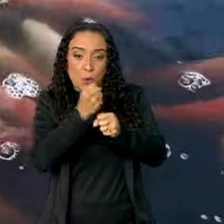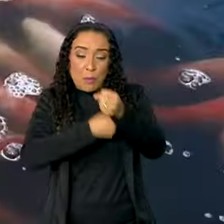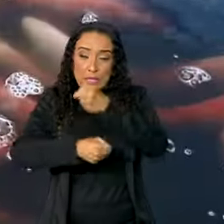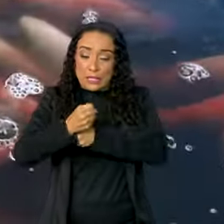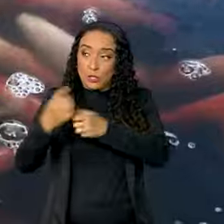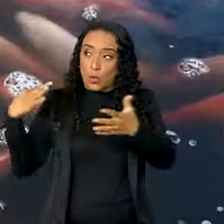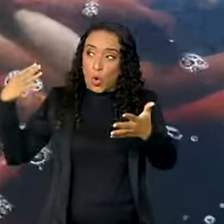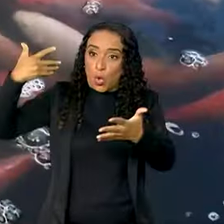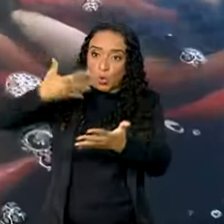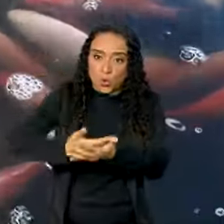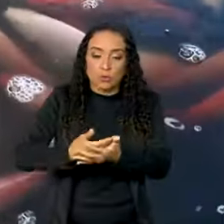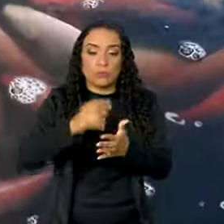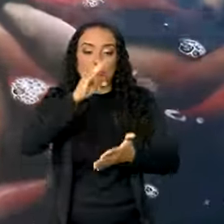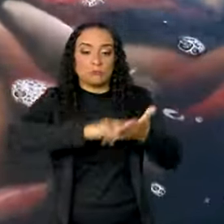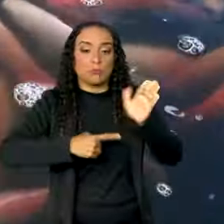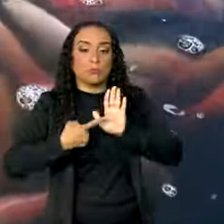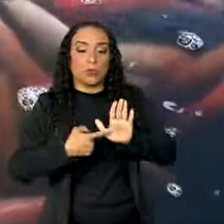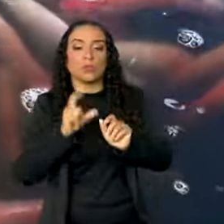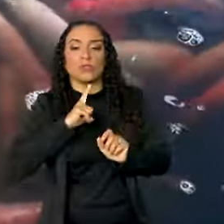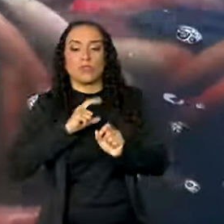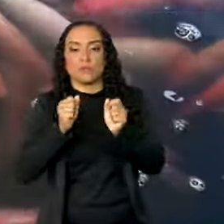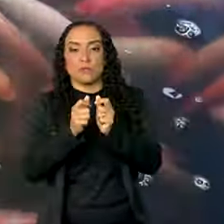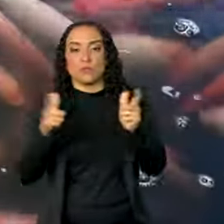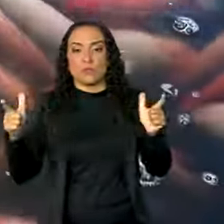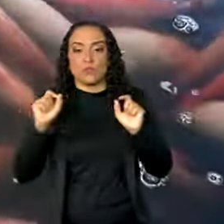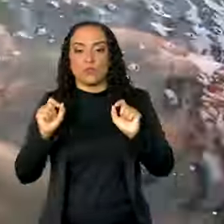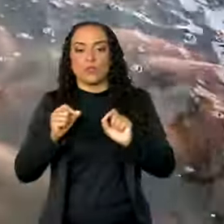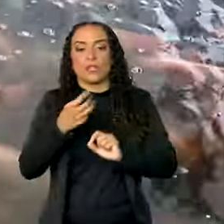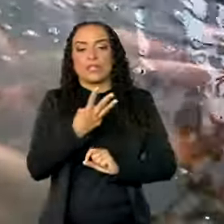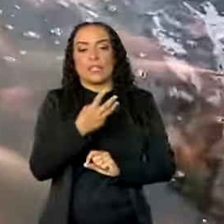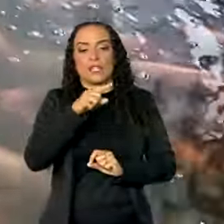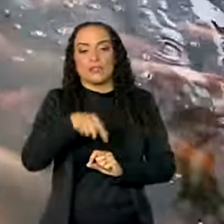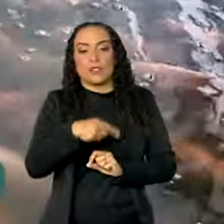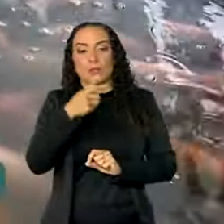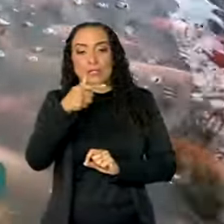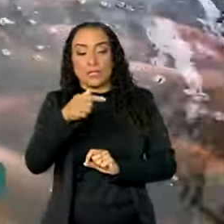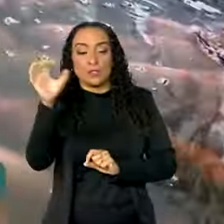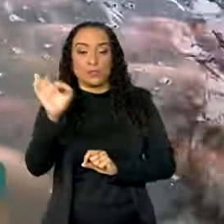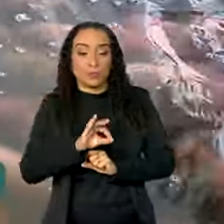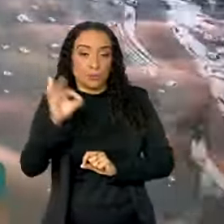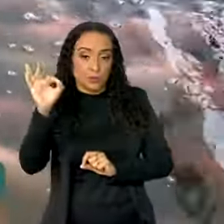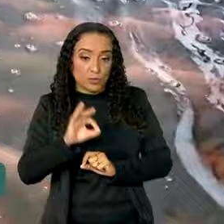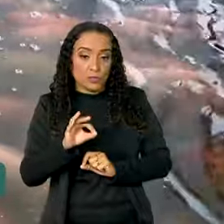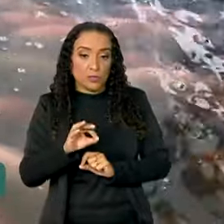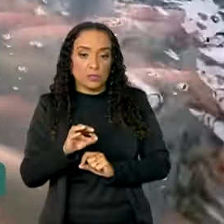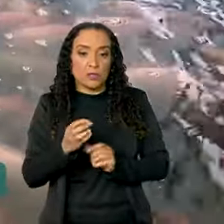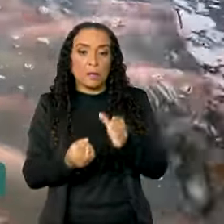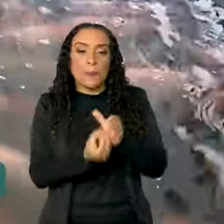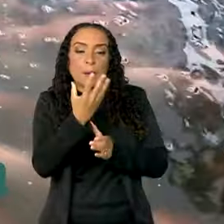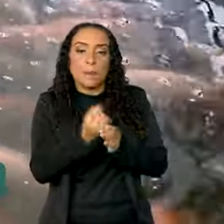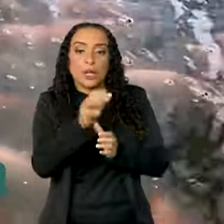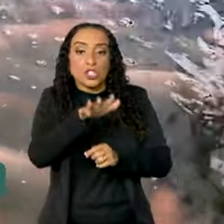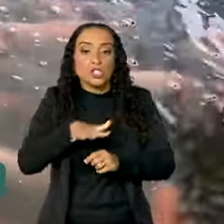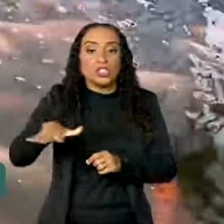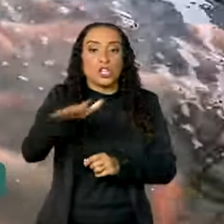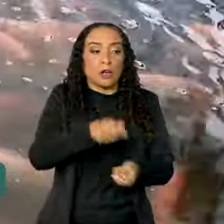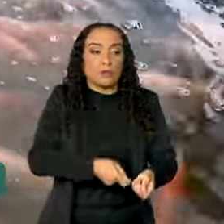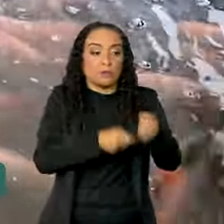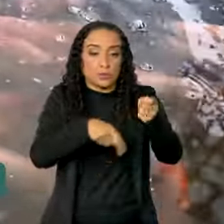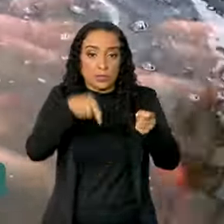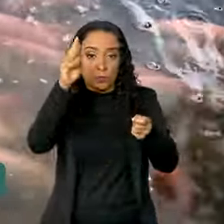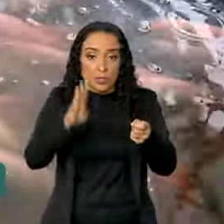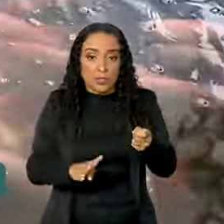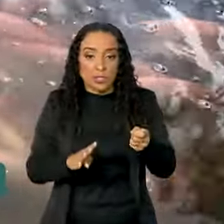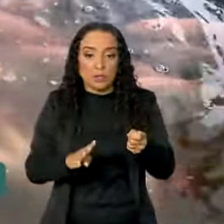passado. O documento revela que houve um aumento de 3,7% na produção geral de pescados no